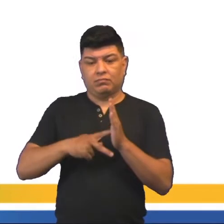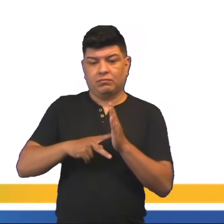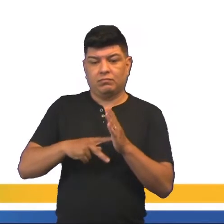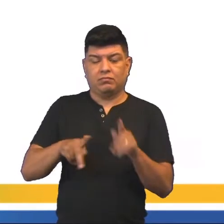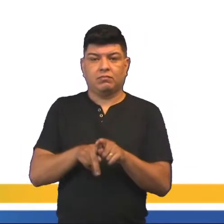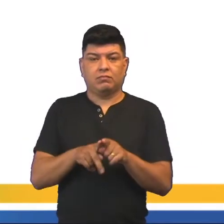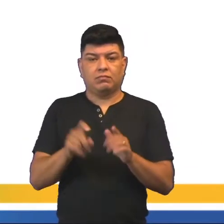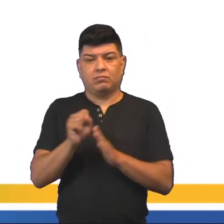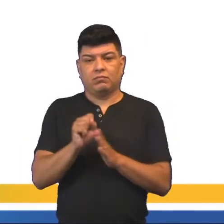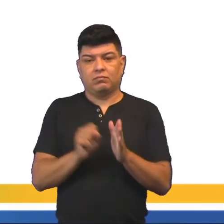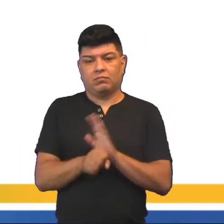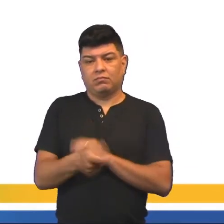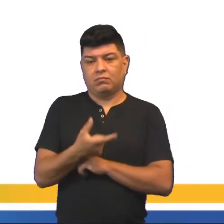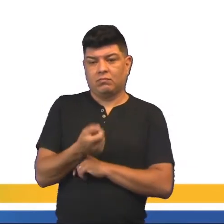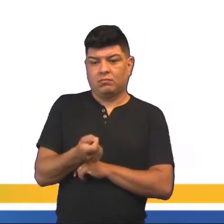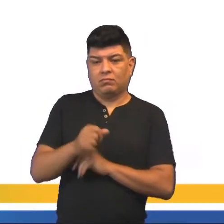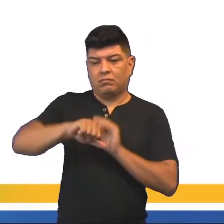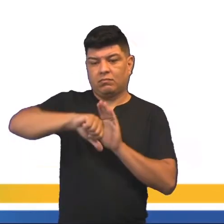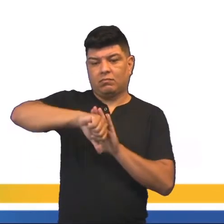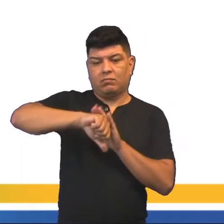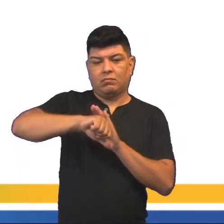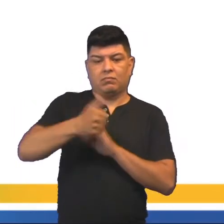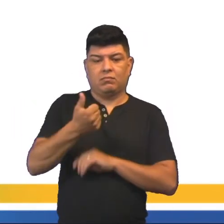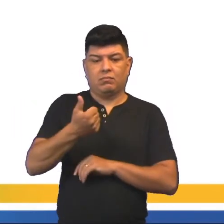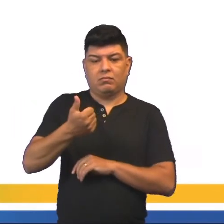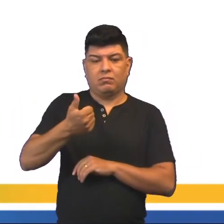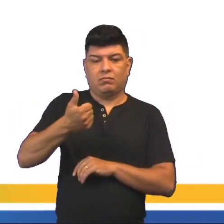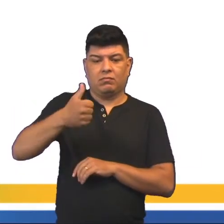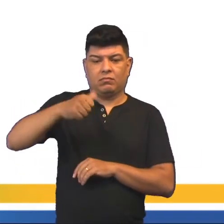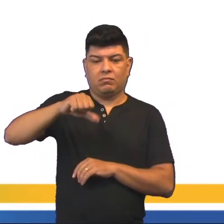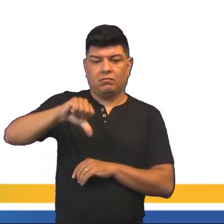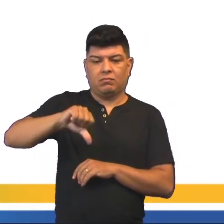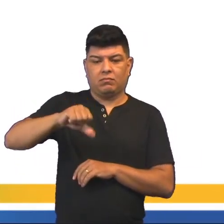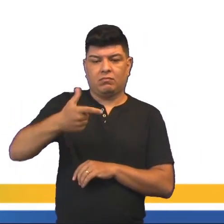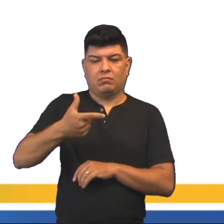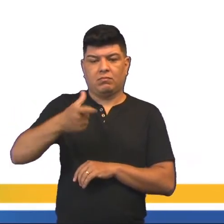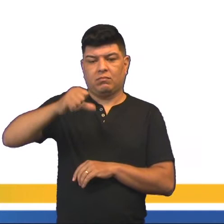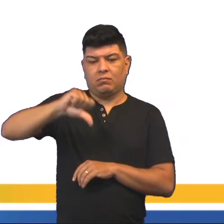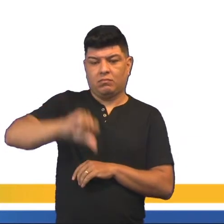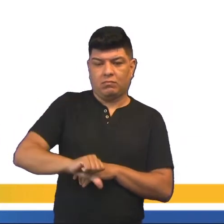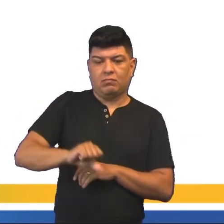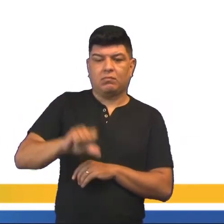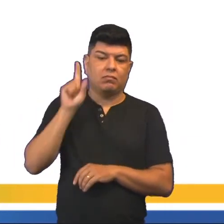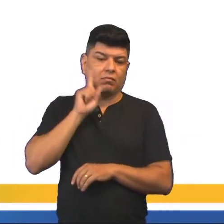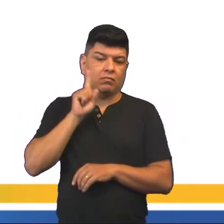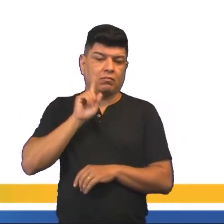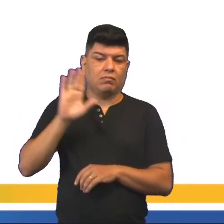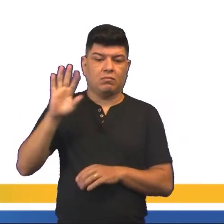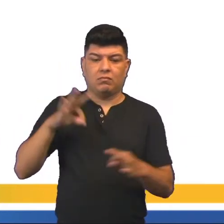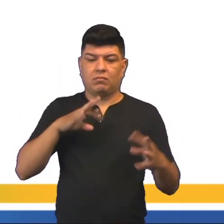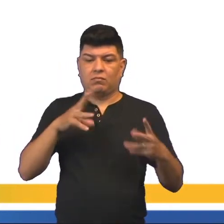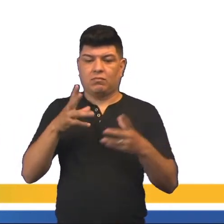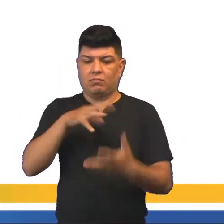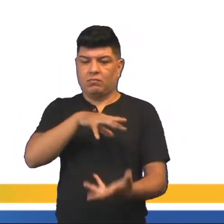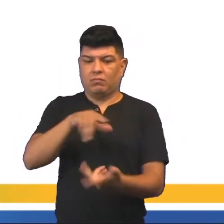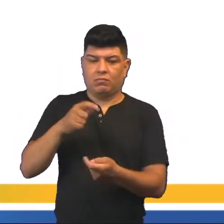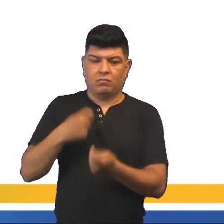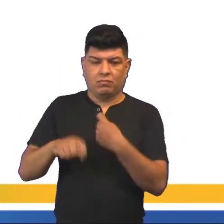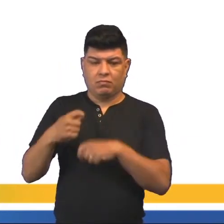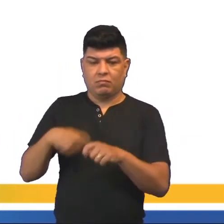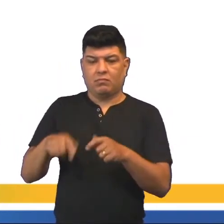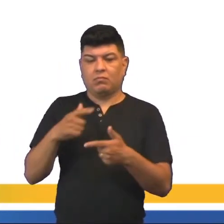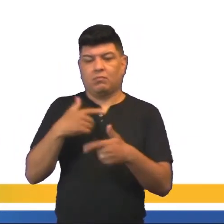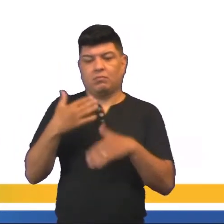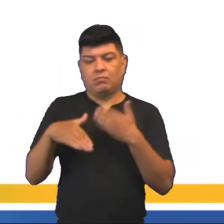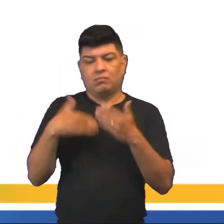aí no século XX, a gente ainda tem a crise de 1929, a quebra da Bolsa de Nova Iorque e o abalo econômico em todo o mundo. O